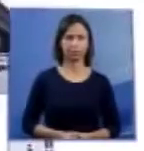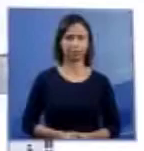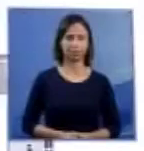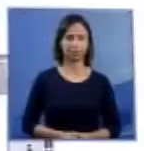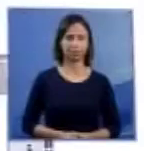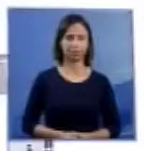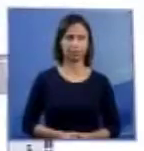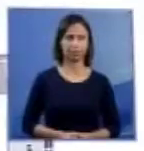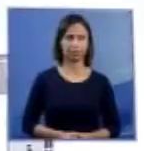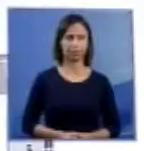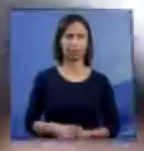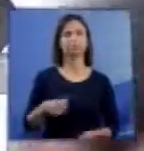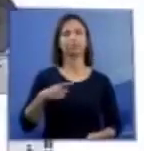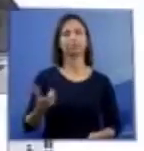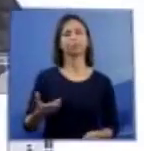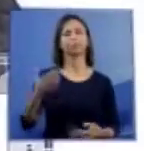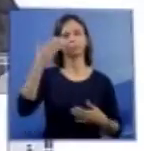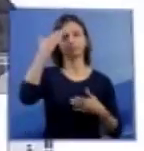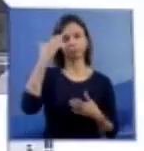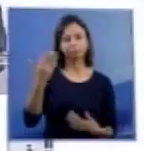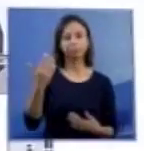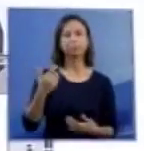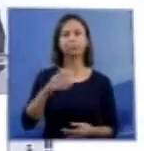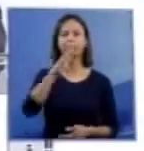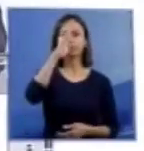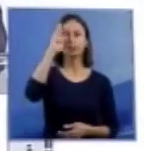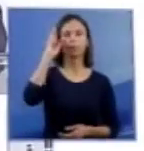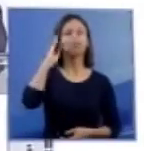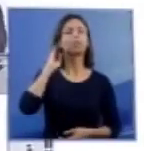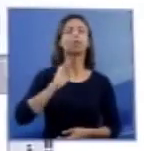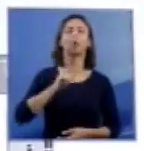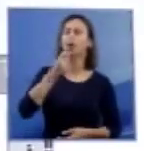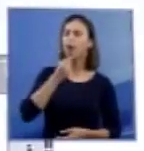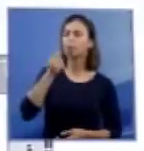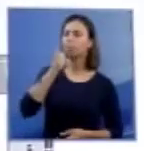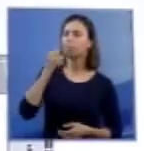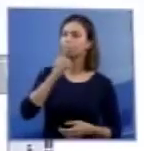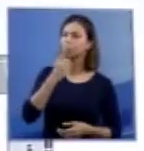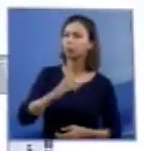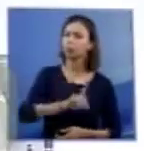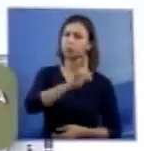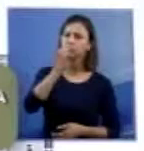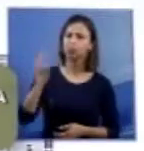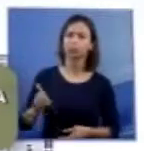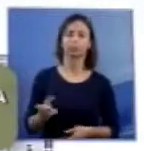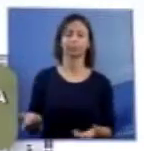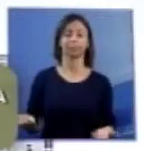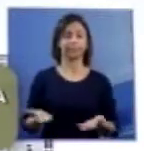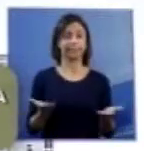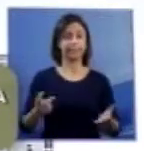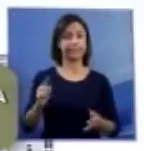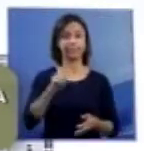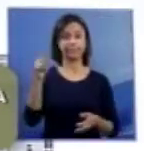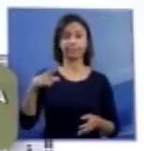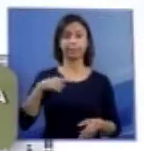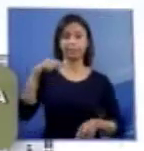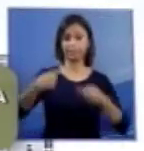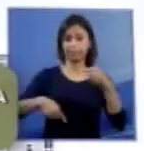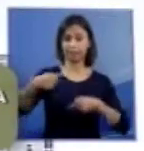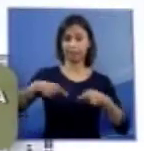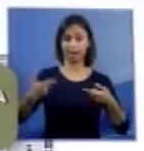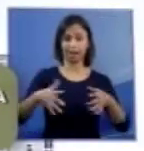senhoras e senhores, um bom dia para todos. A questão a ser enfrentada nessa audiência pública,